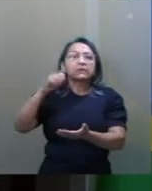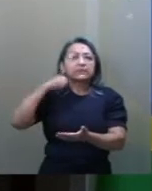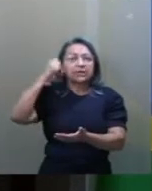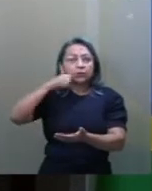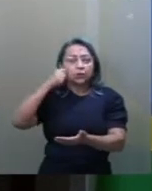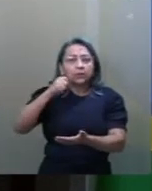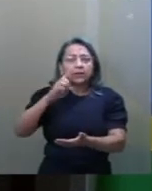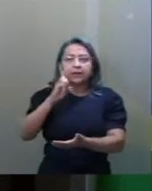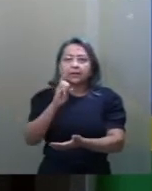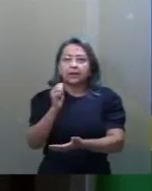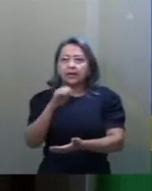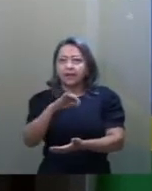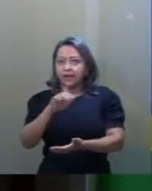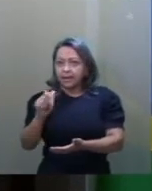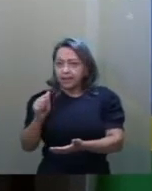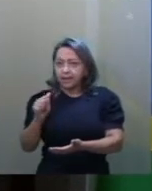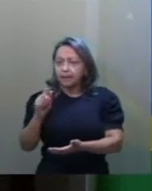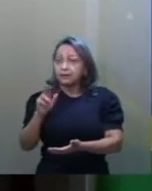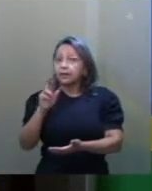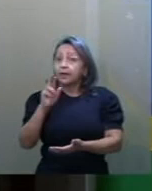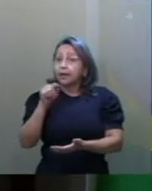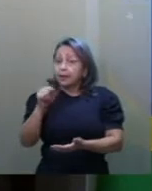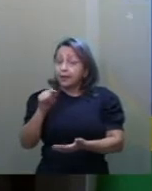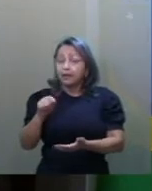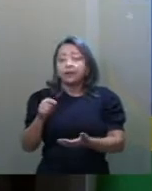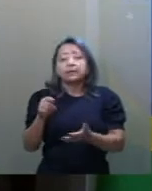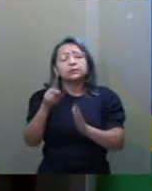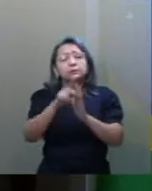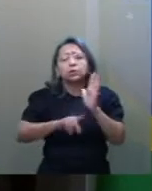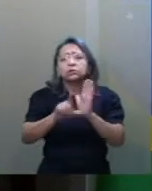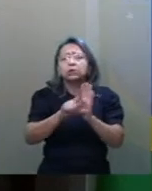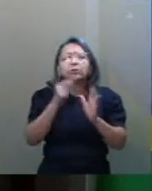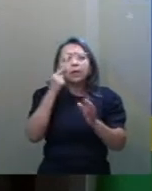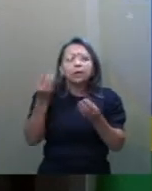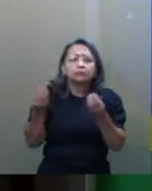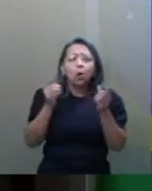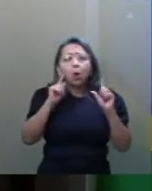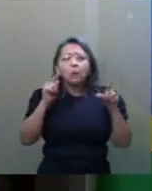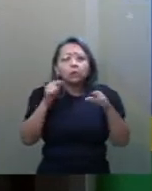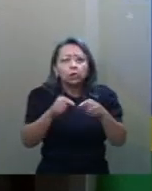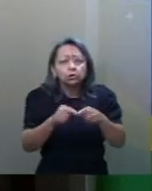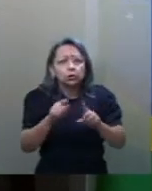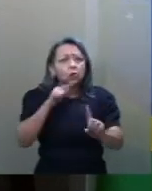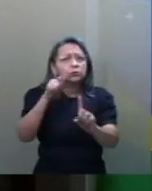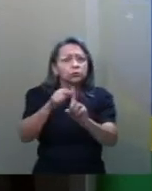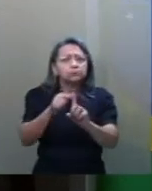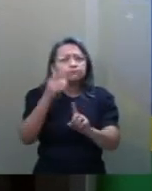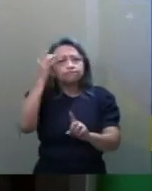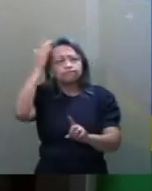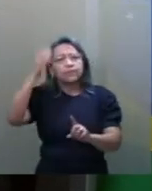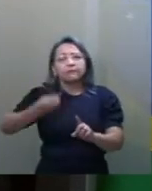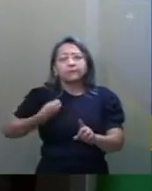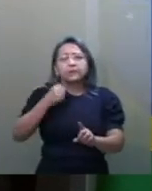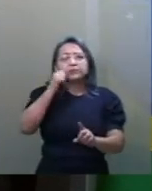que facilita a vida das mulheres agredidas com violência